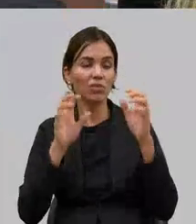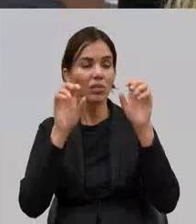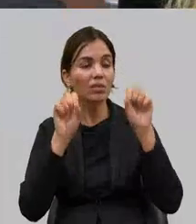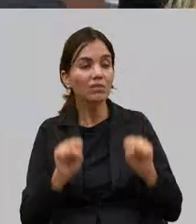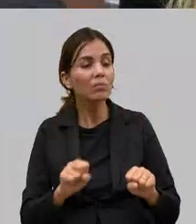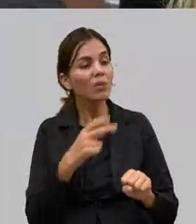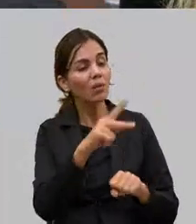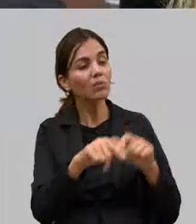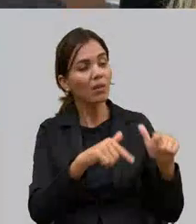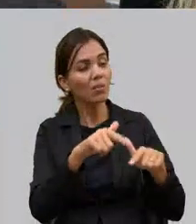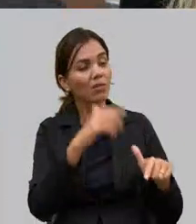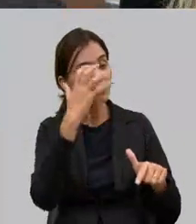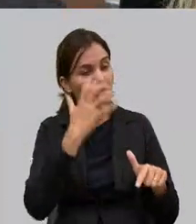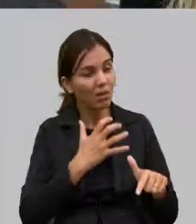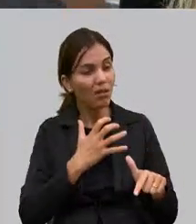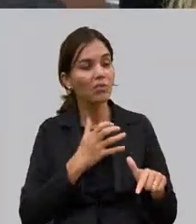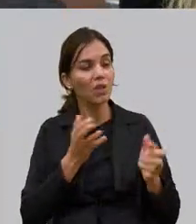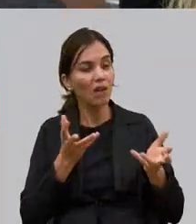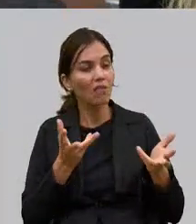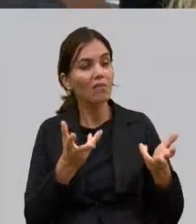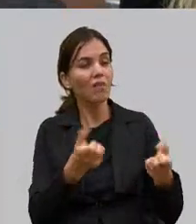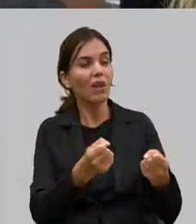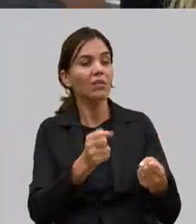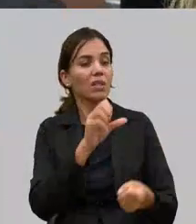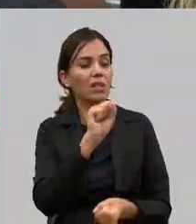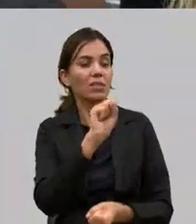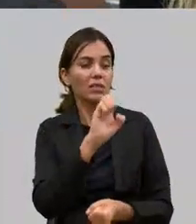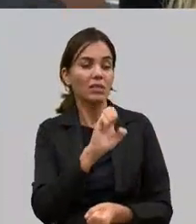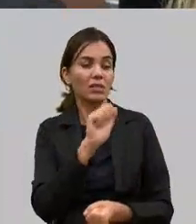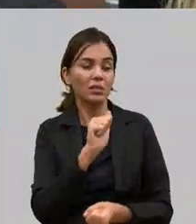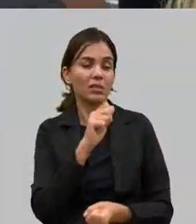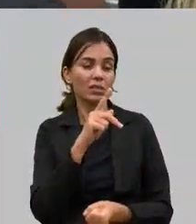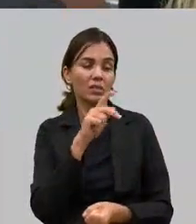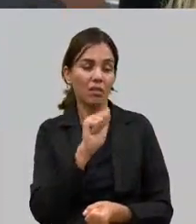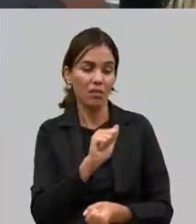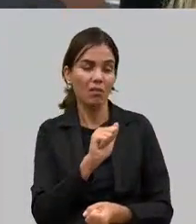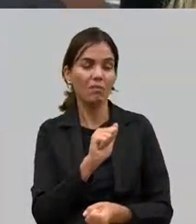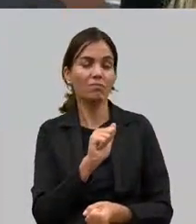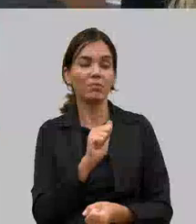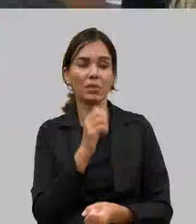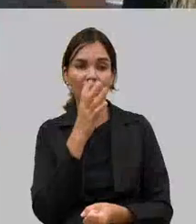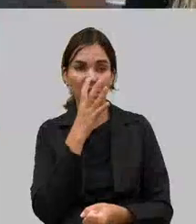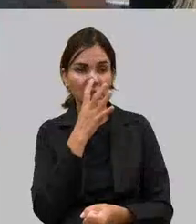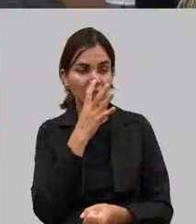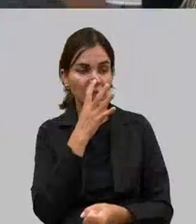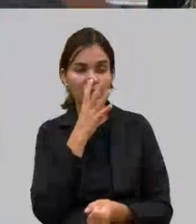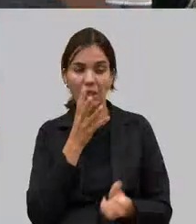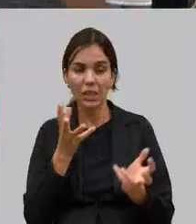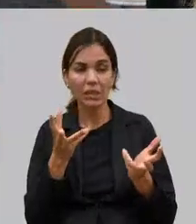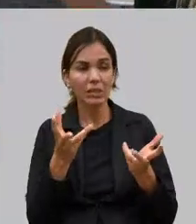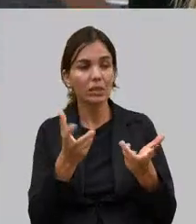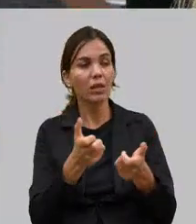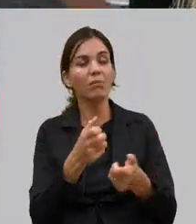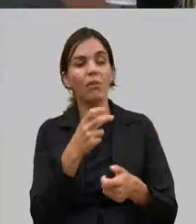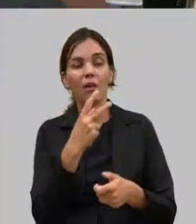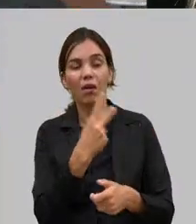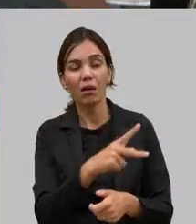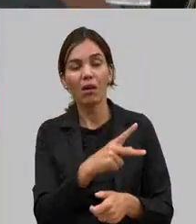e realmente eficaz a CEAPA tem sido exemplar na execução